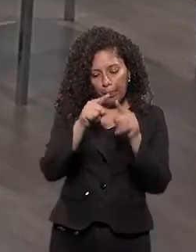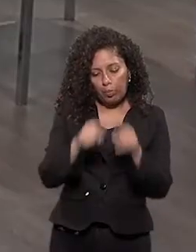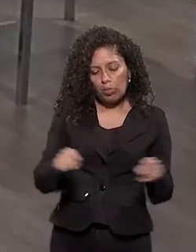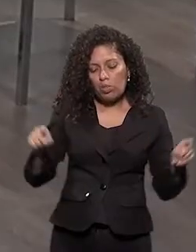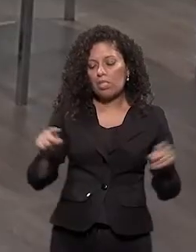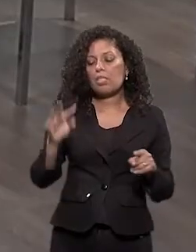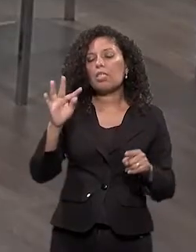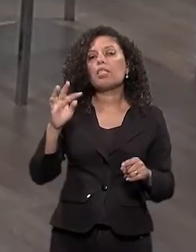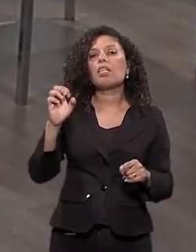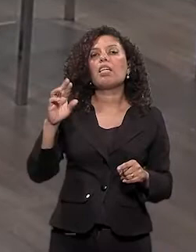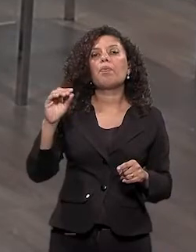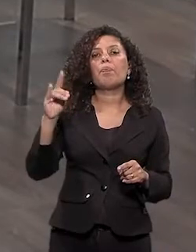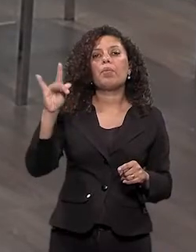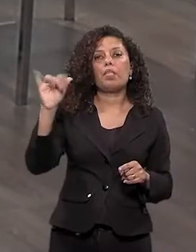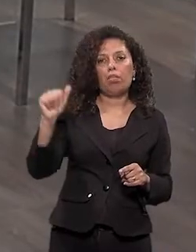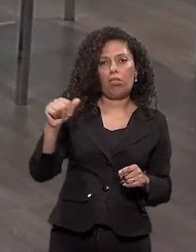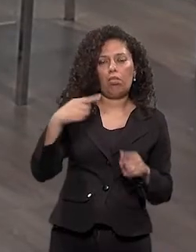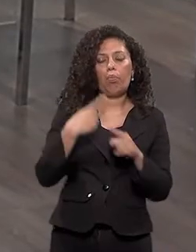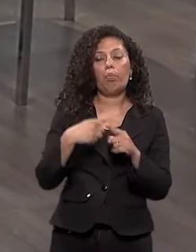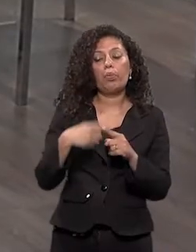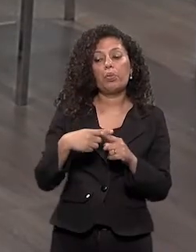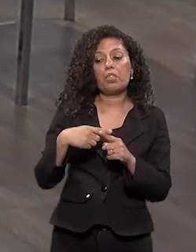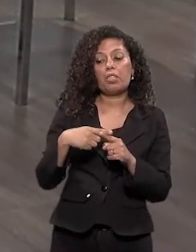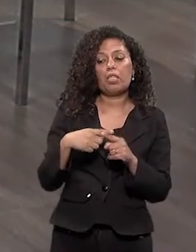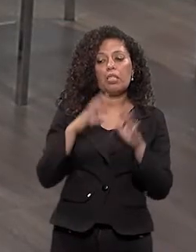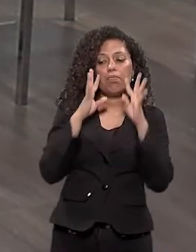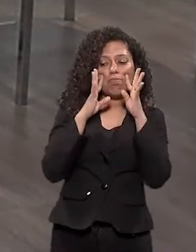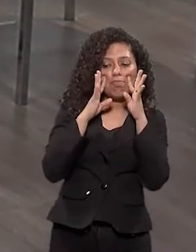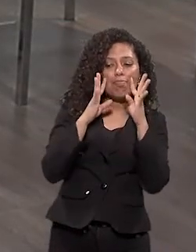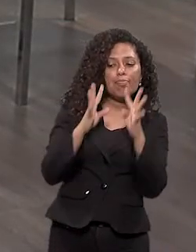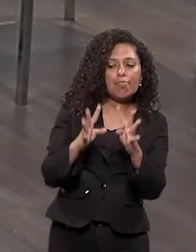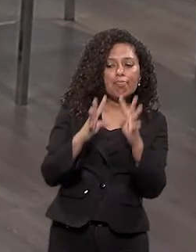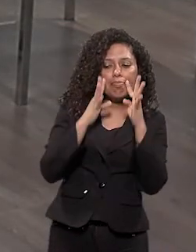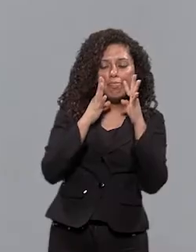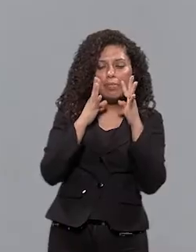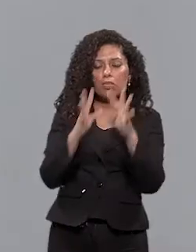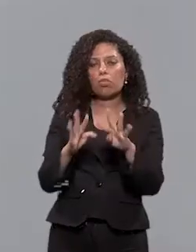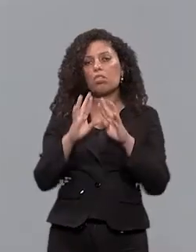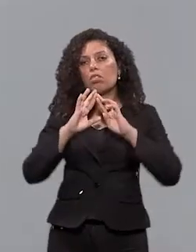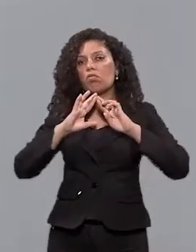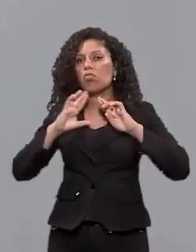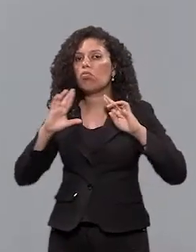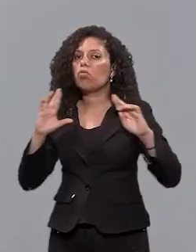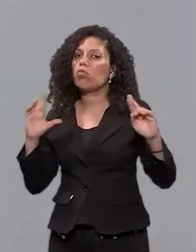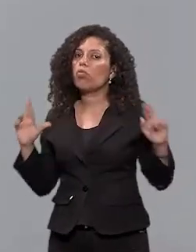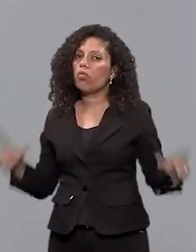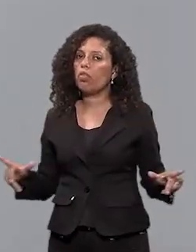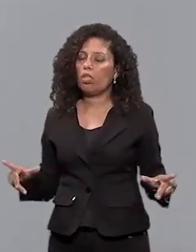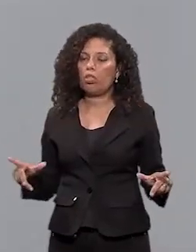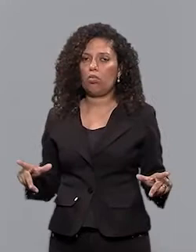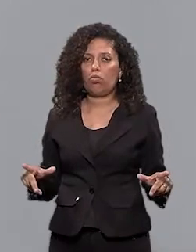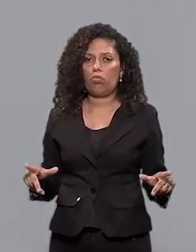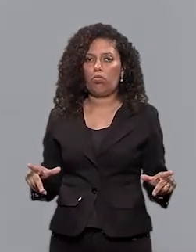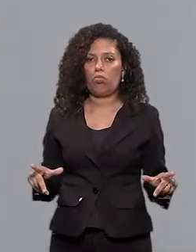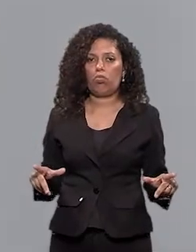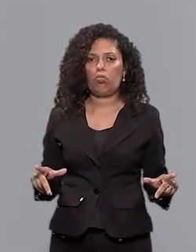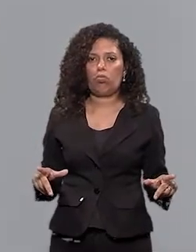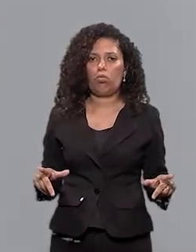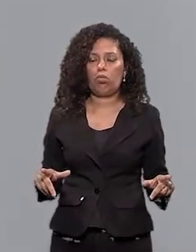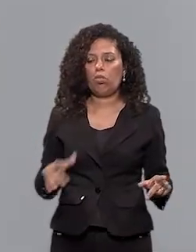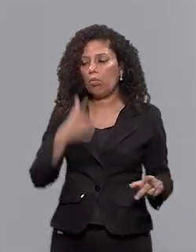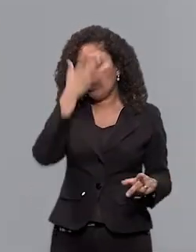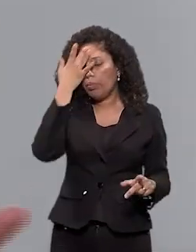Porque o musicoterapeuta Ele vai ter esse olhar Pra essa questão desse aluno Então,